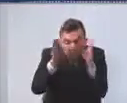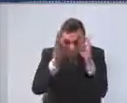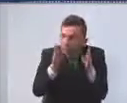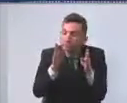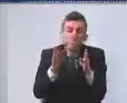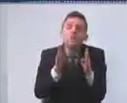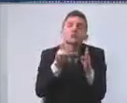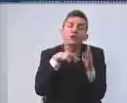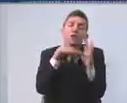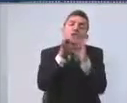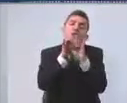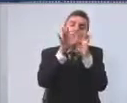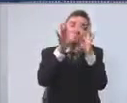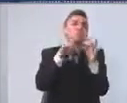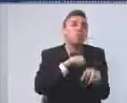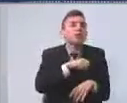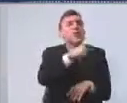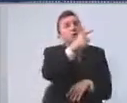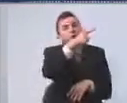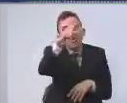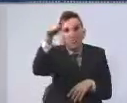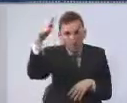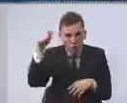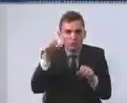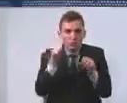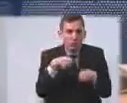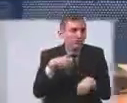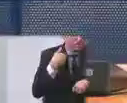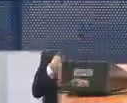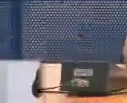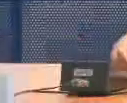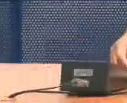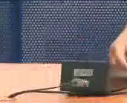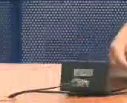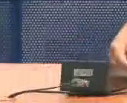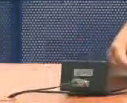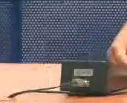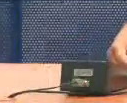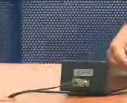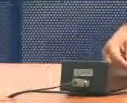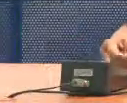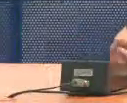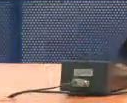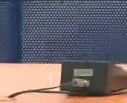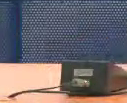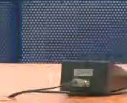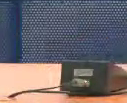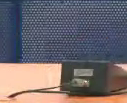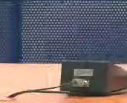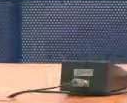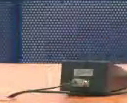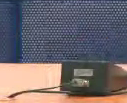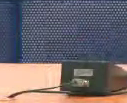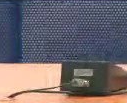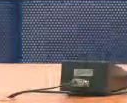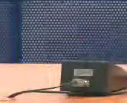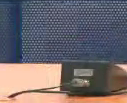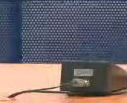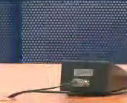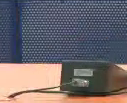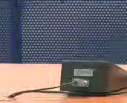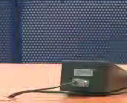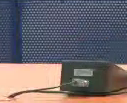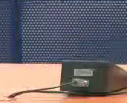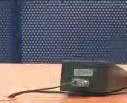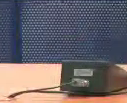atende a outras categorias etárias, diferenciando como nós colocamos. Do